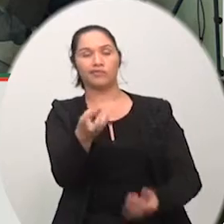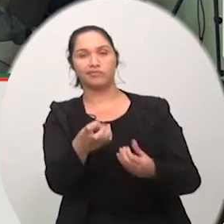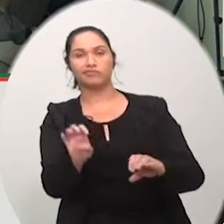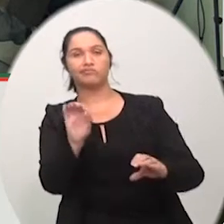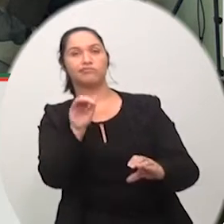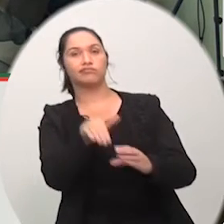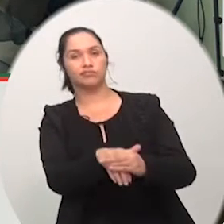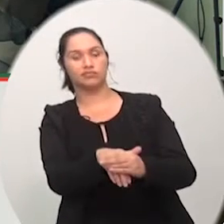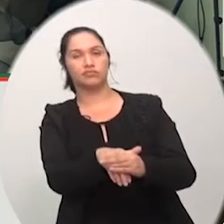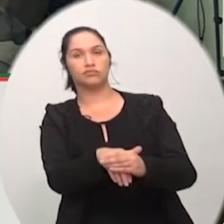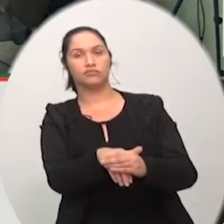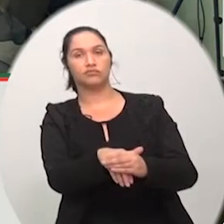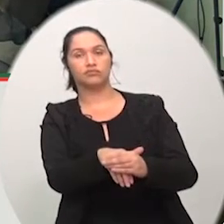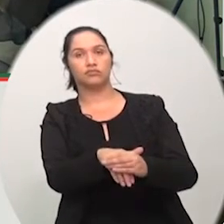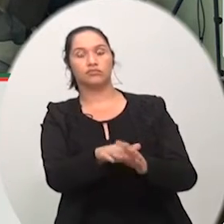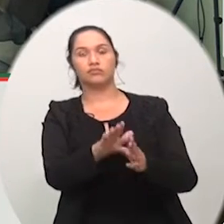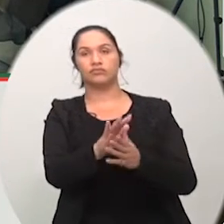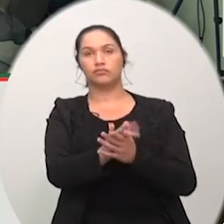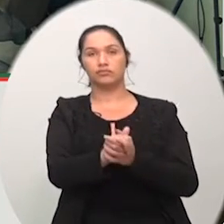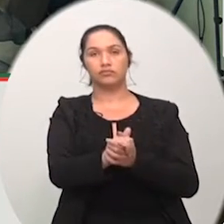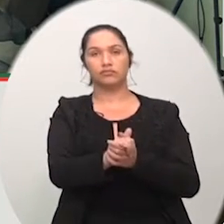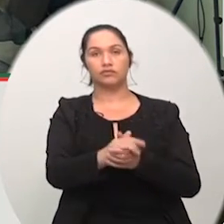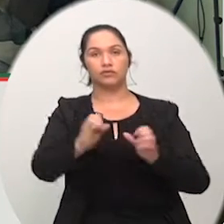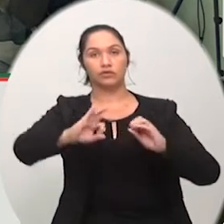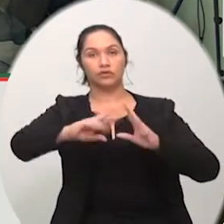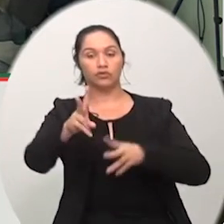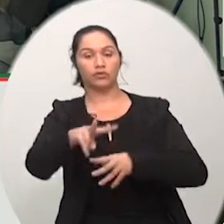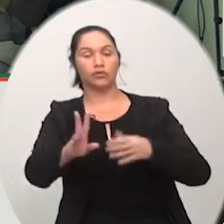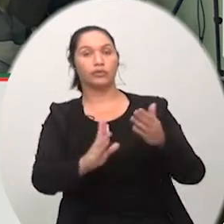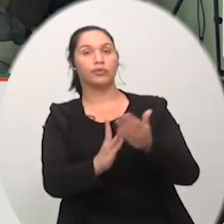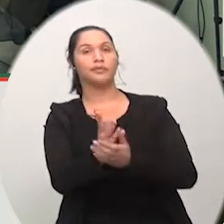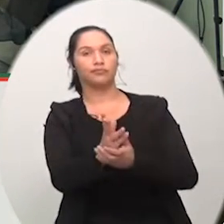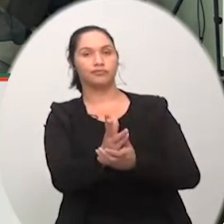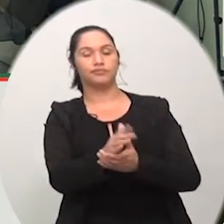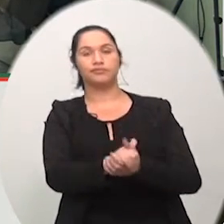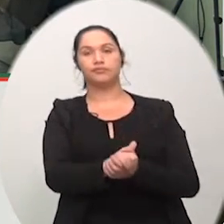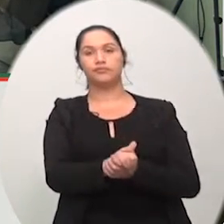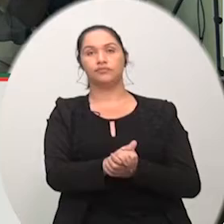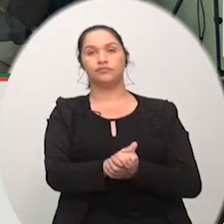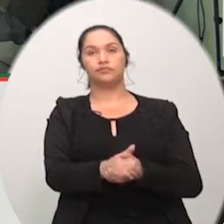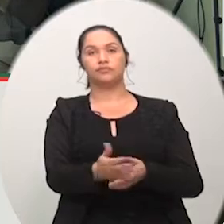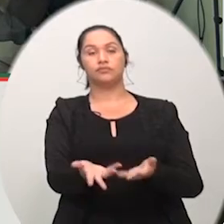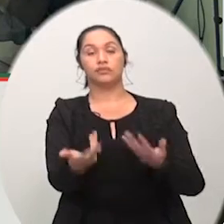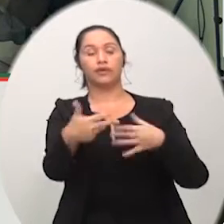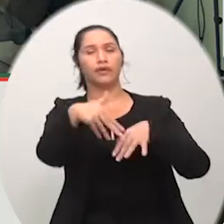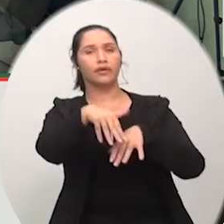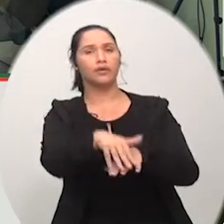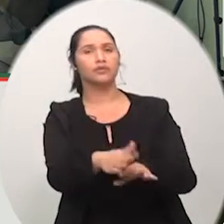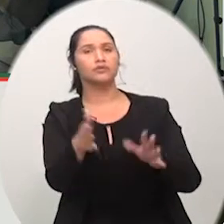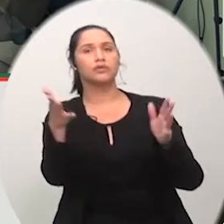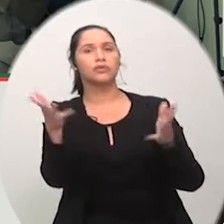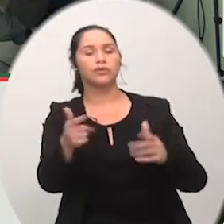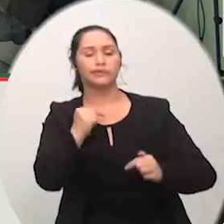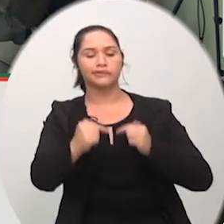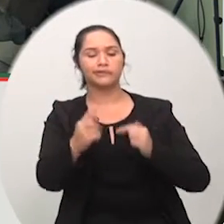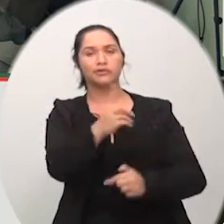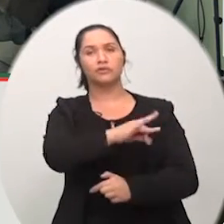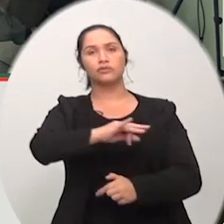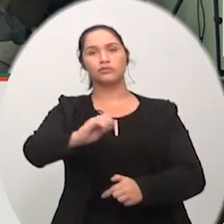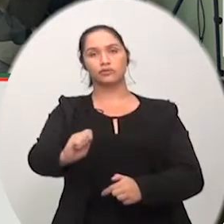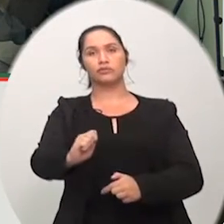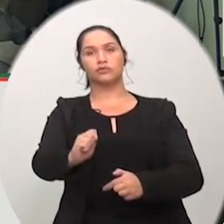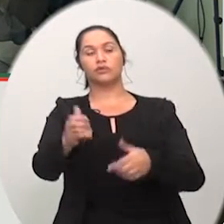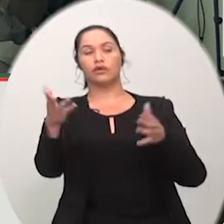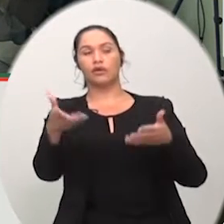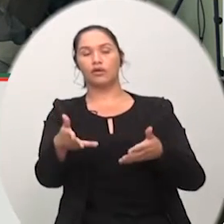favorável permaneça como estão aprovado por unanimidade a inclusão na ordem do dia está em votação